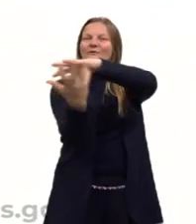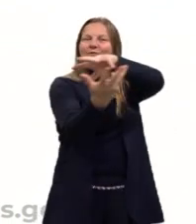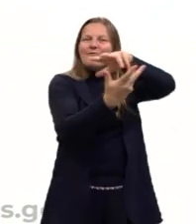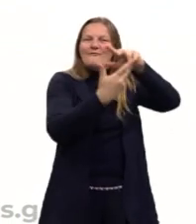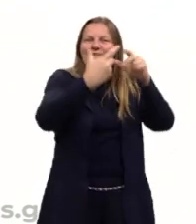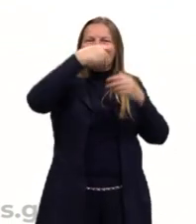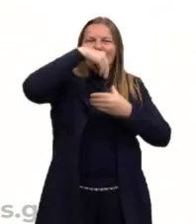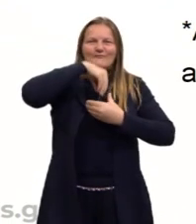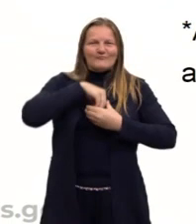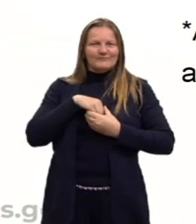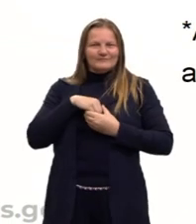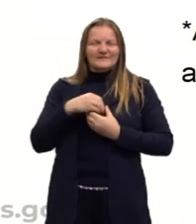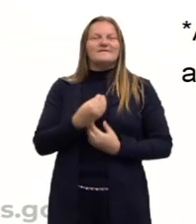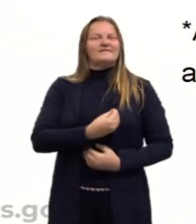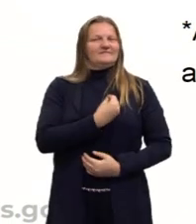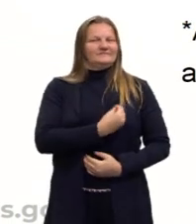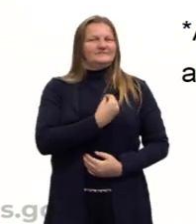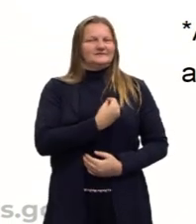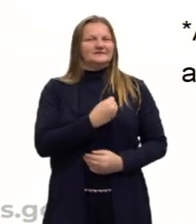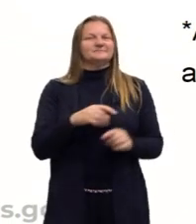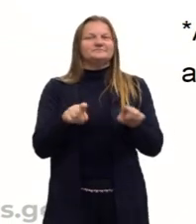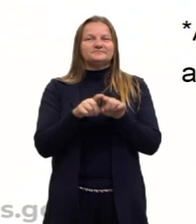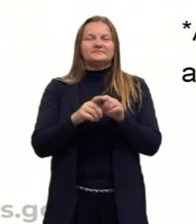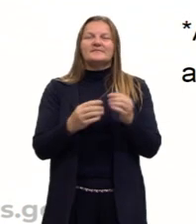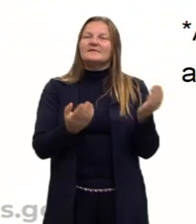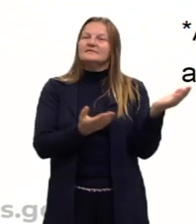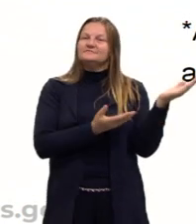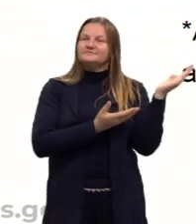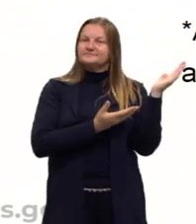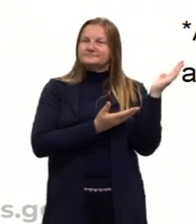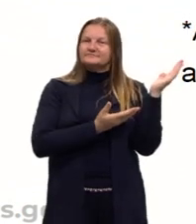também, claro. Então, vamos lá. Olha só.